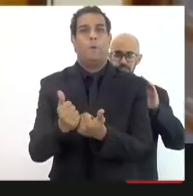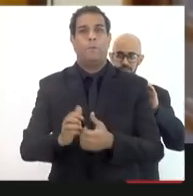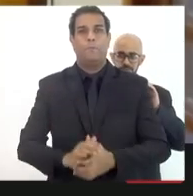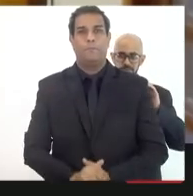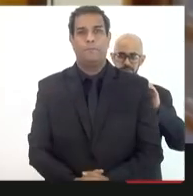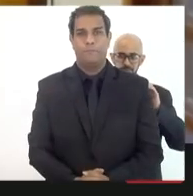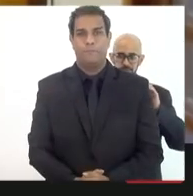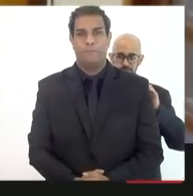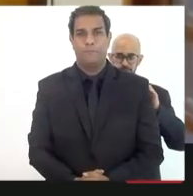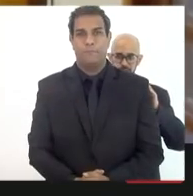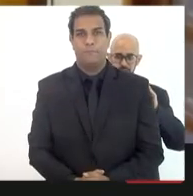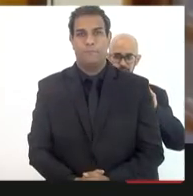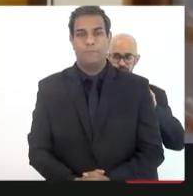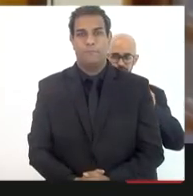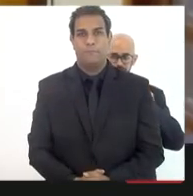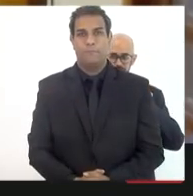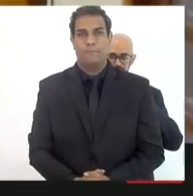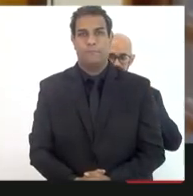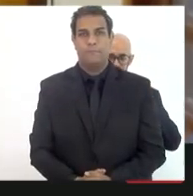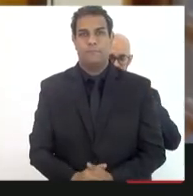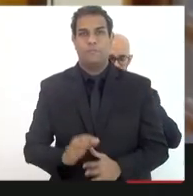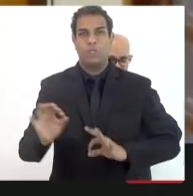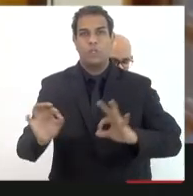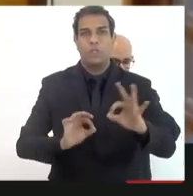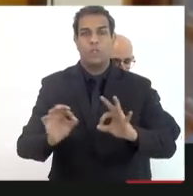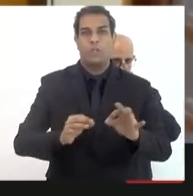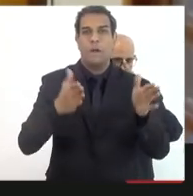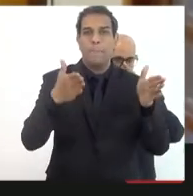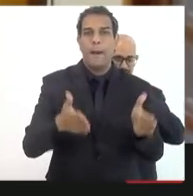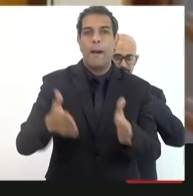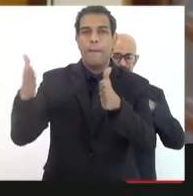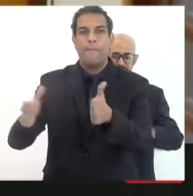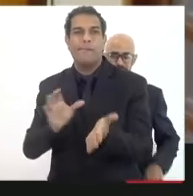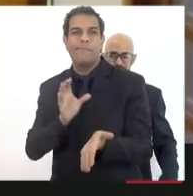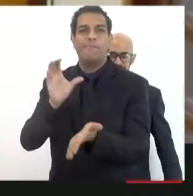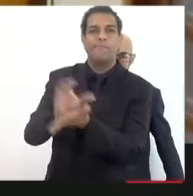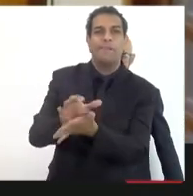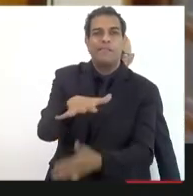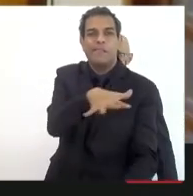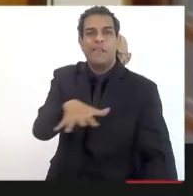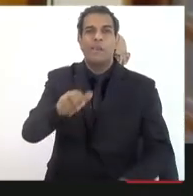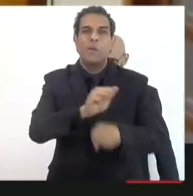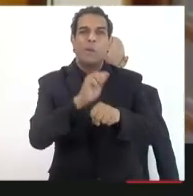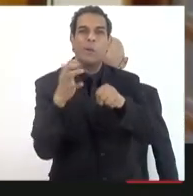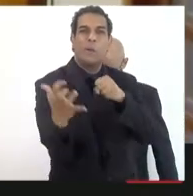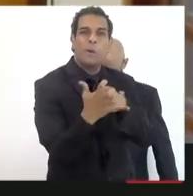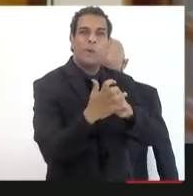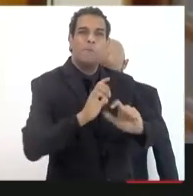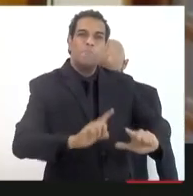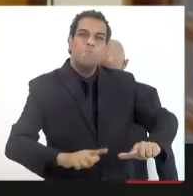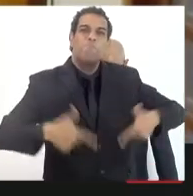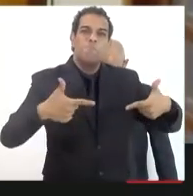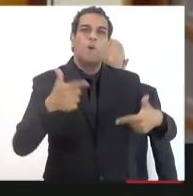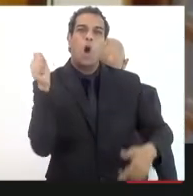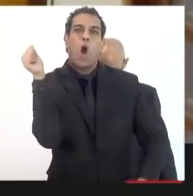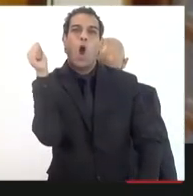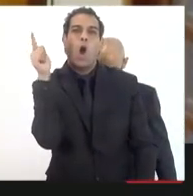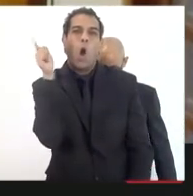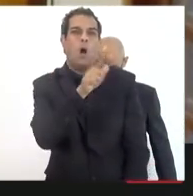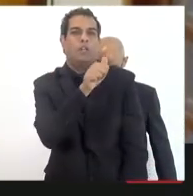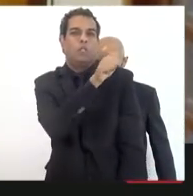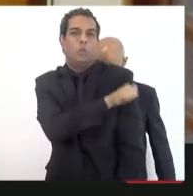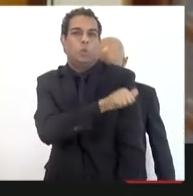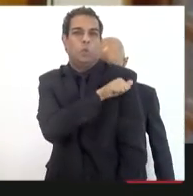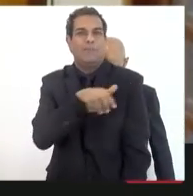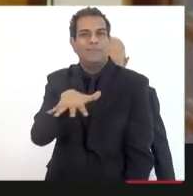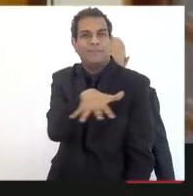Só para dar uma ideia, na área de desenvolvimento de pesquisas na área de COVID, os pesquisadores